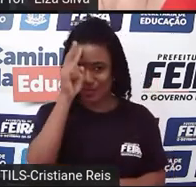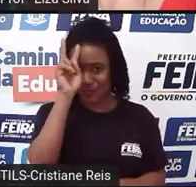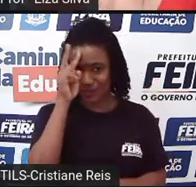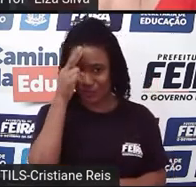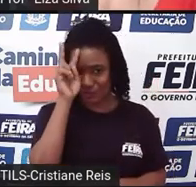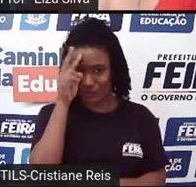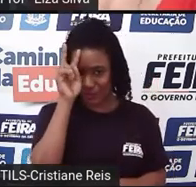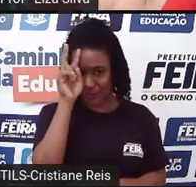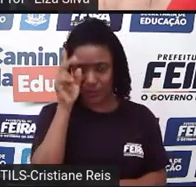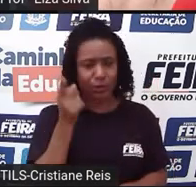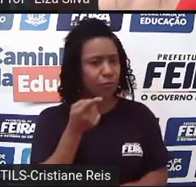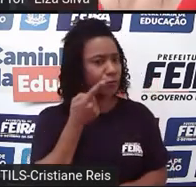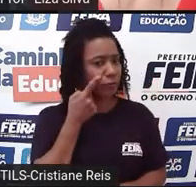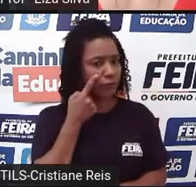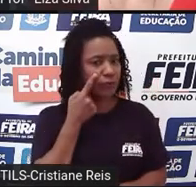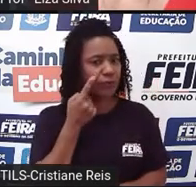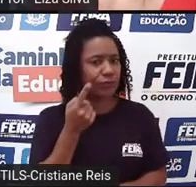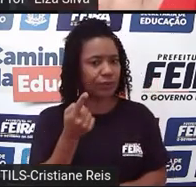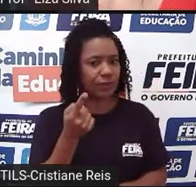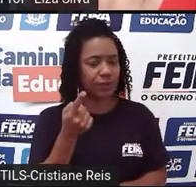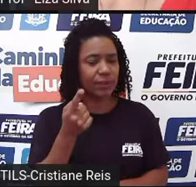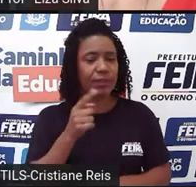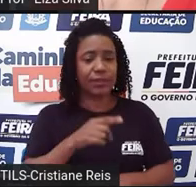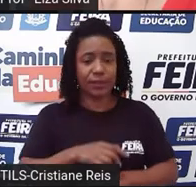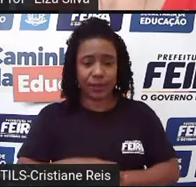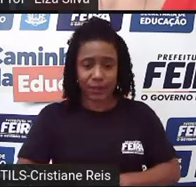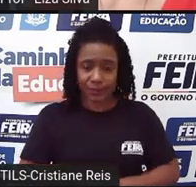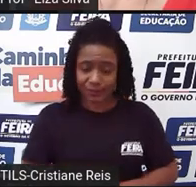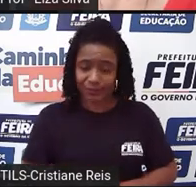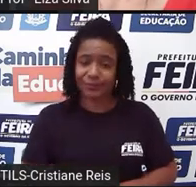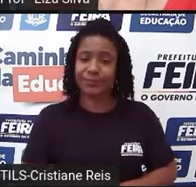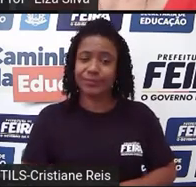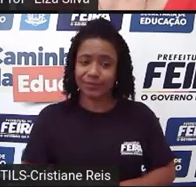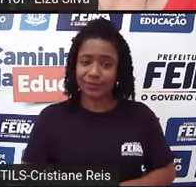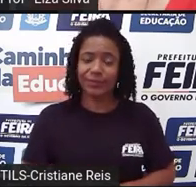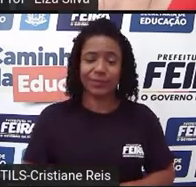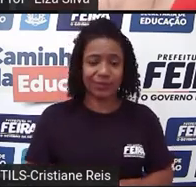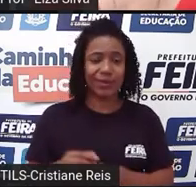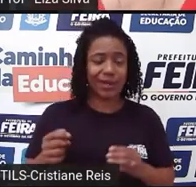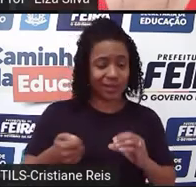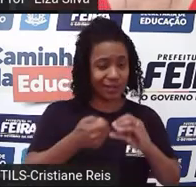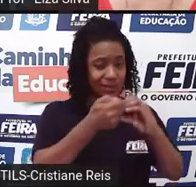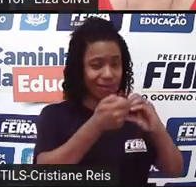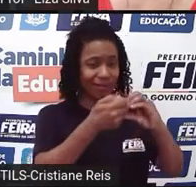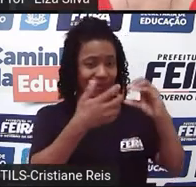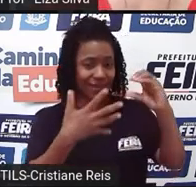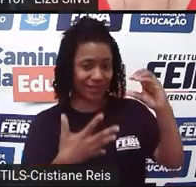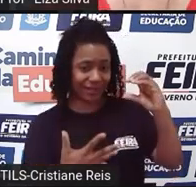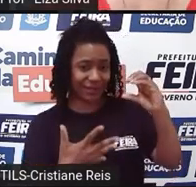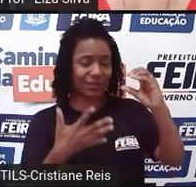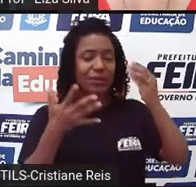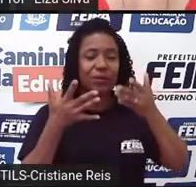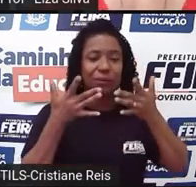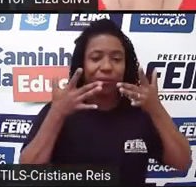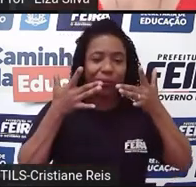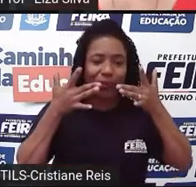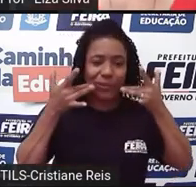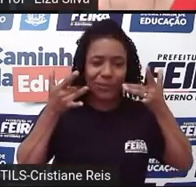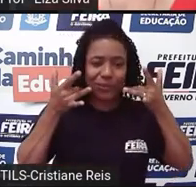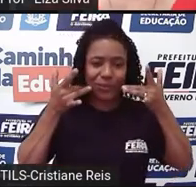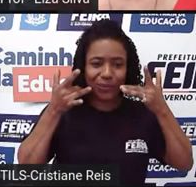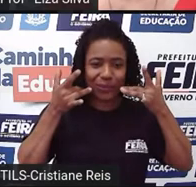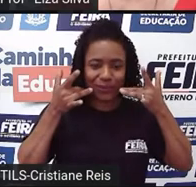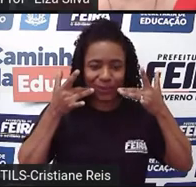Então, observem bem que existem traços na peça teatral de uma narrativa, mas